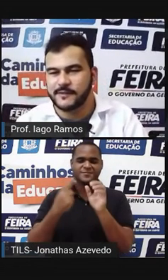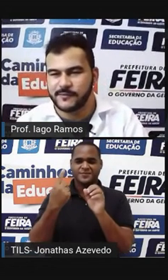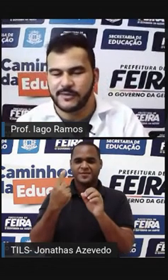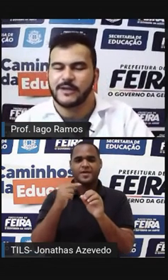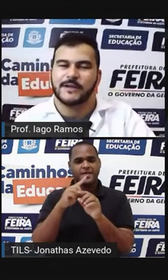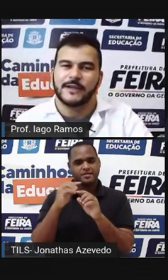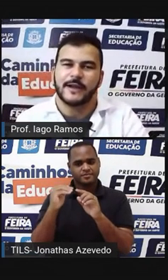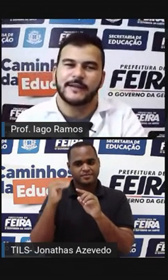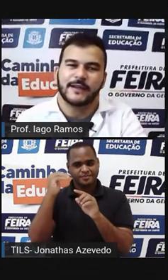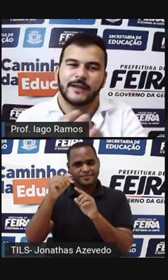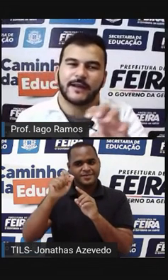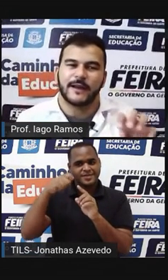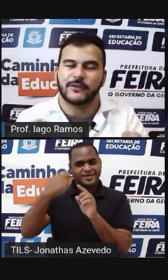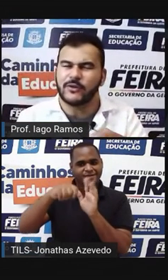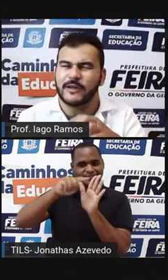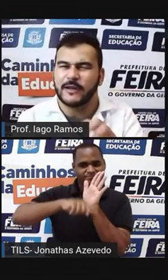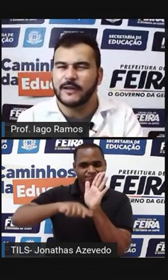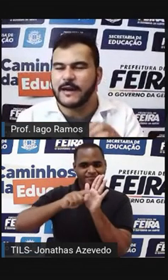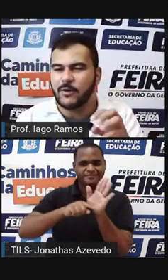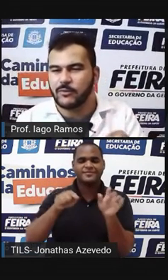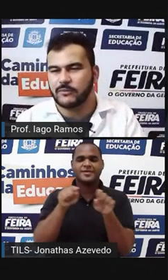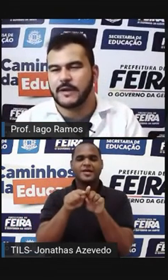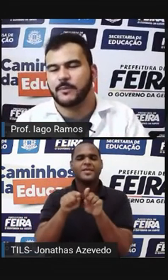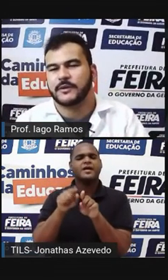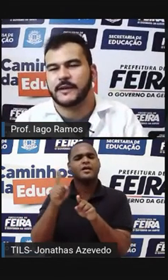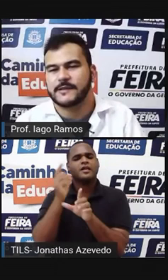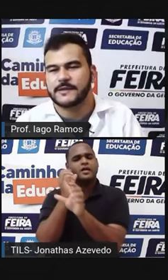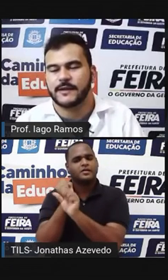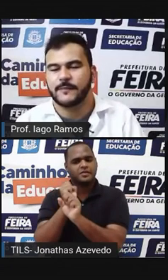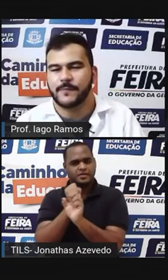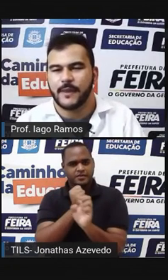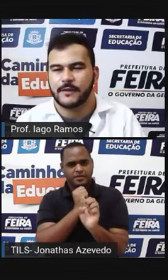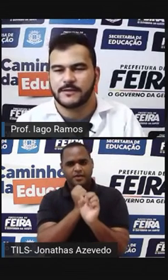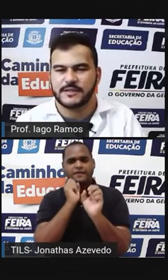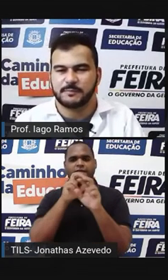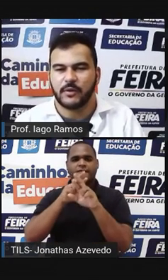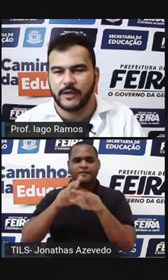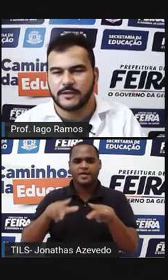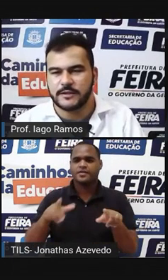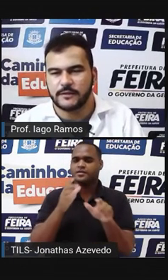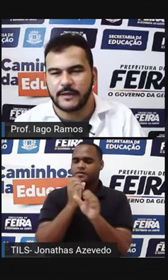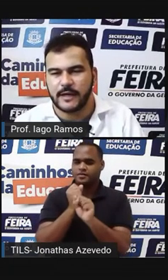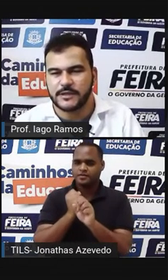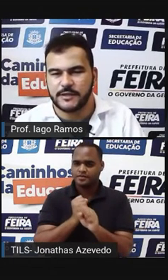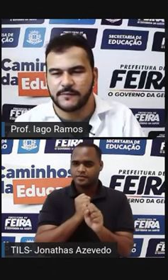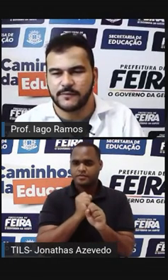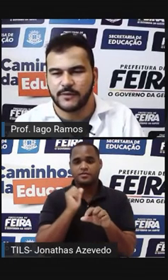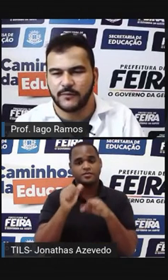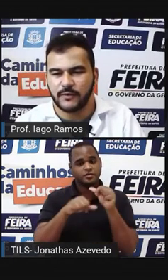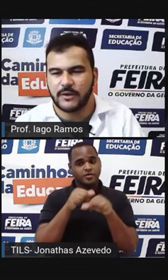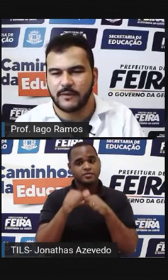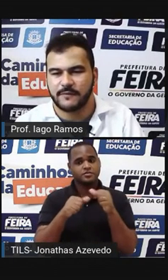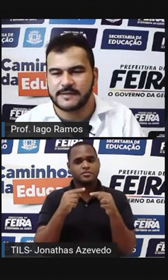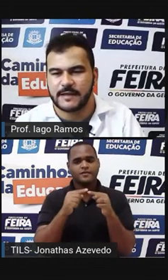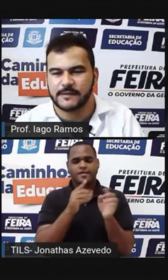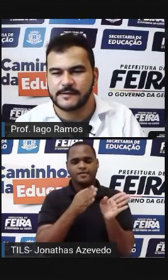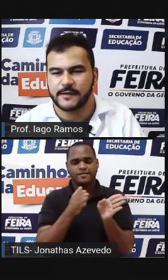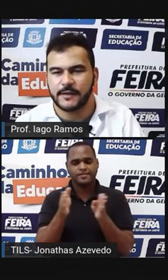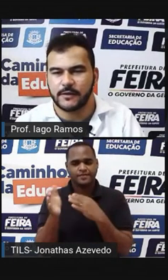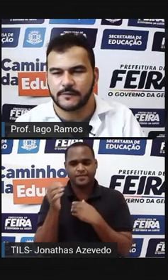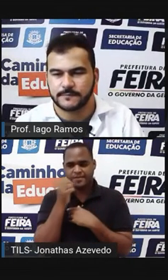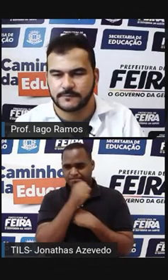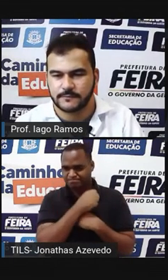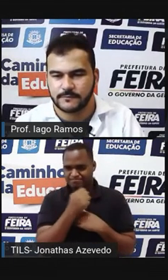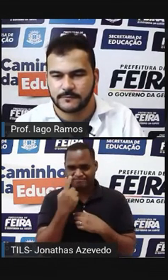negativo E aí tem aqui Todo aquele cálculo Da potência Né? De expoente Negativo Que eu vou dar Uma avançada